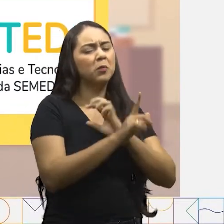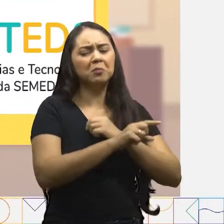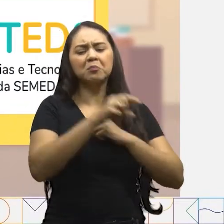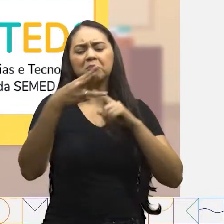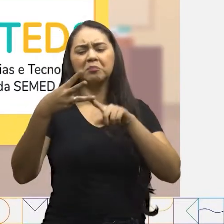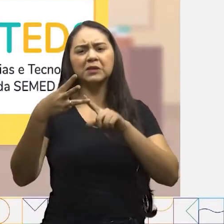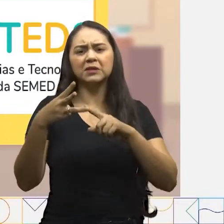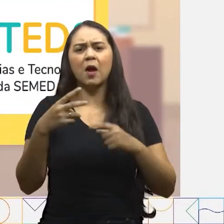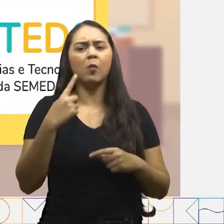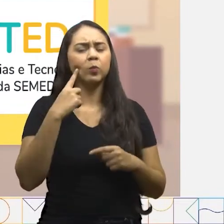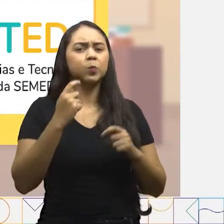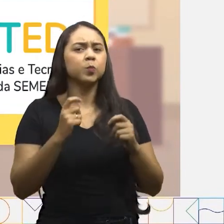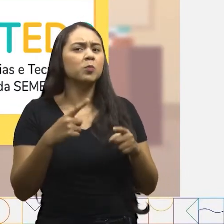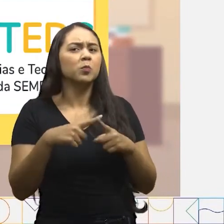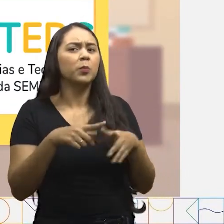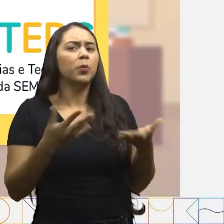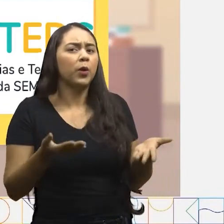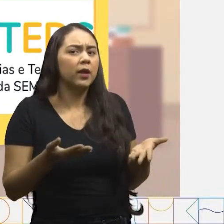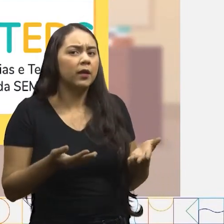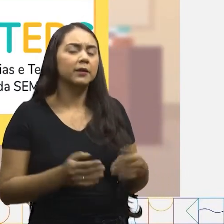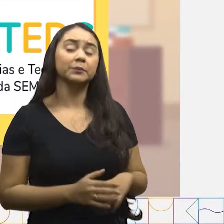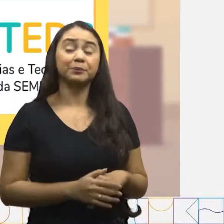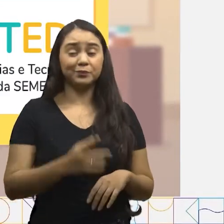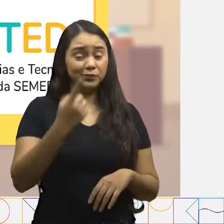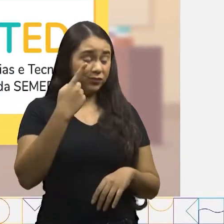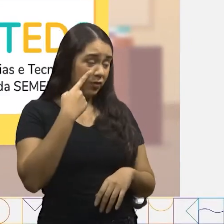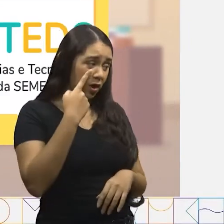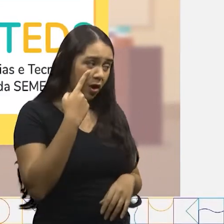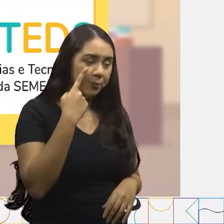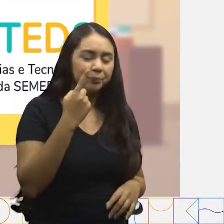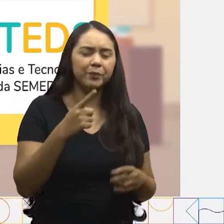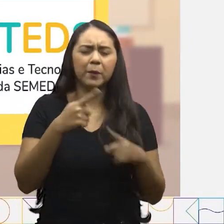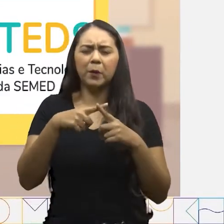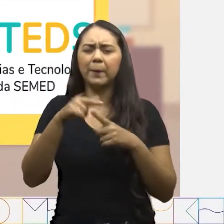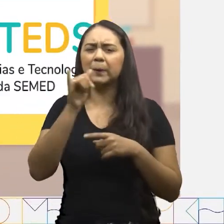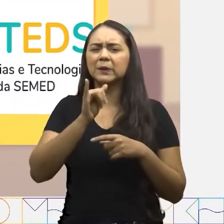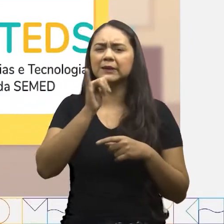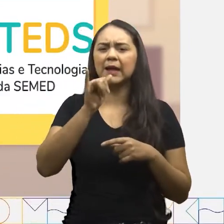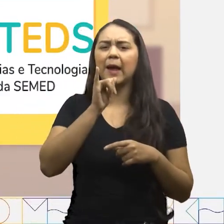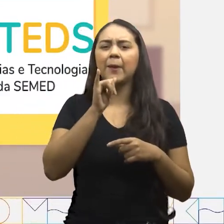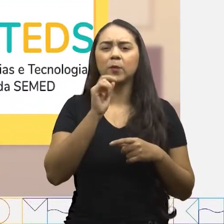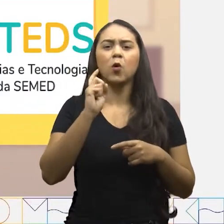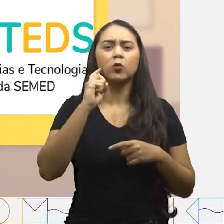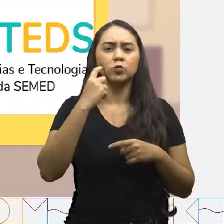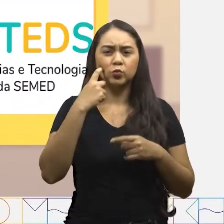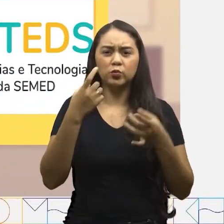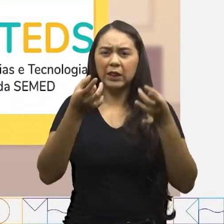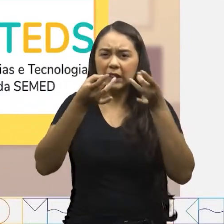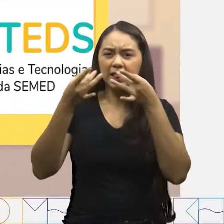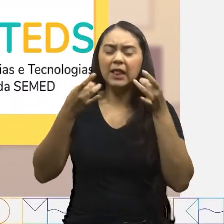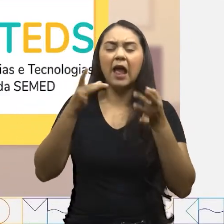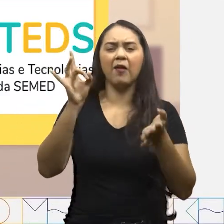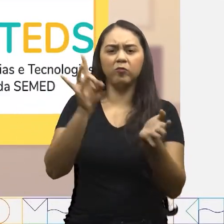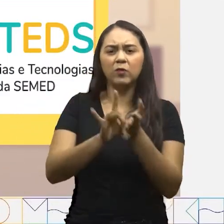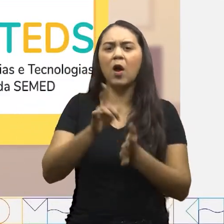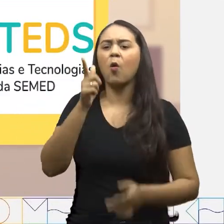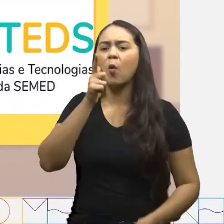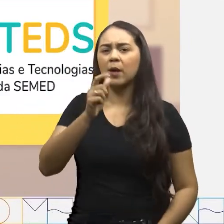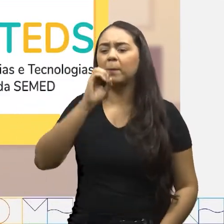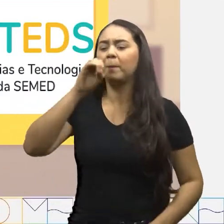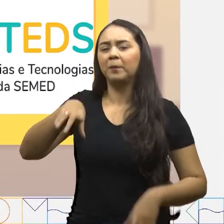dental? Ah, porque assim as sujeiras que tiramos saem da nossa boca de verdade